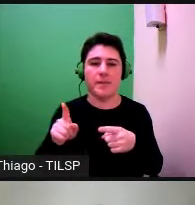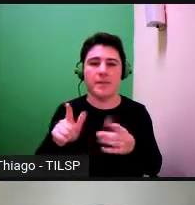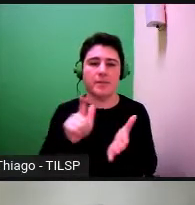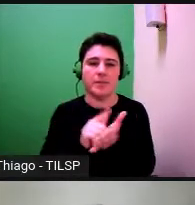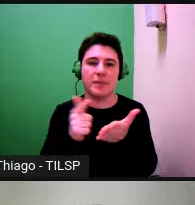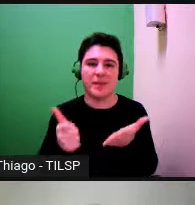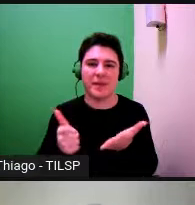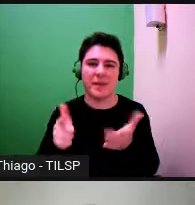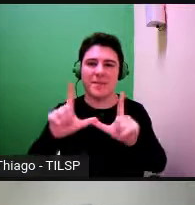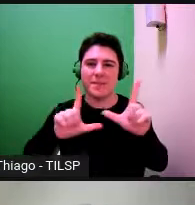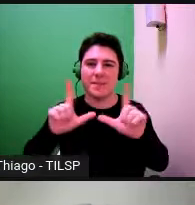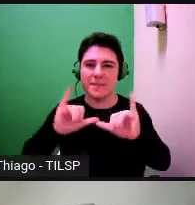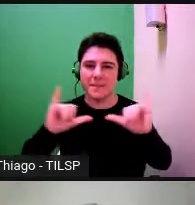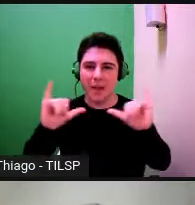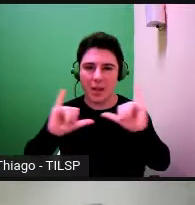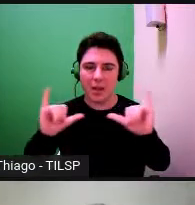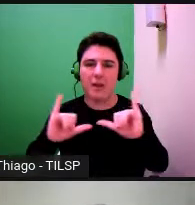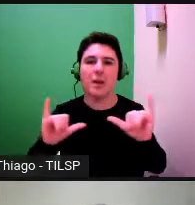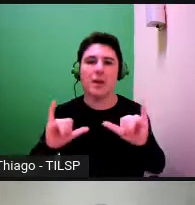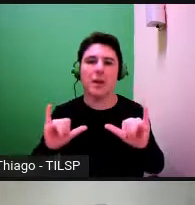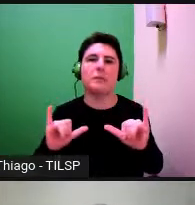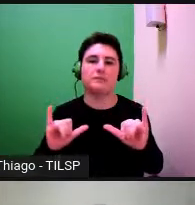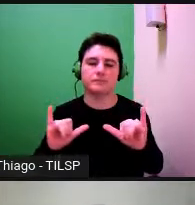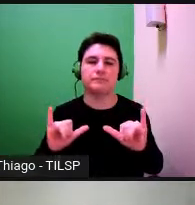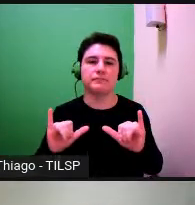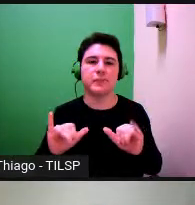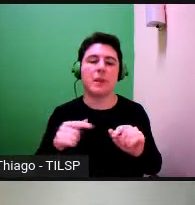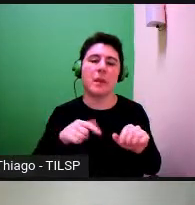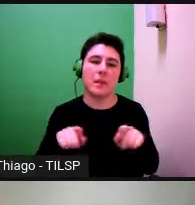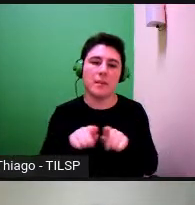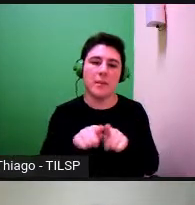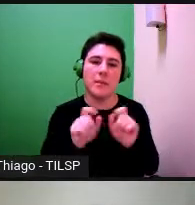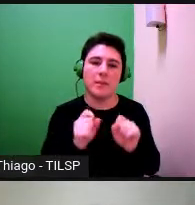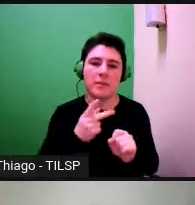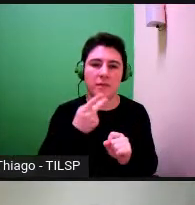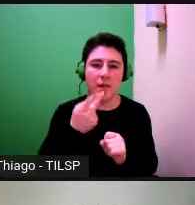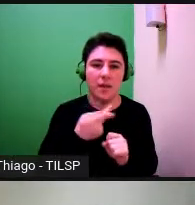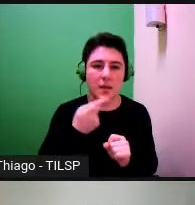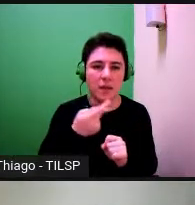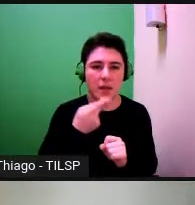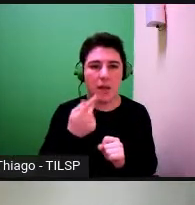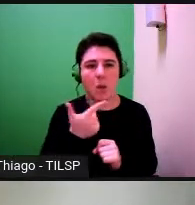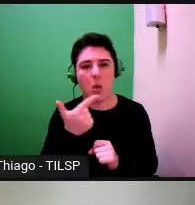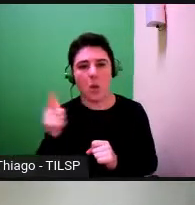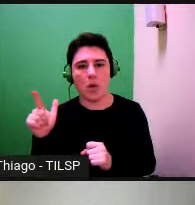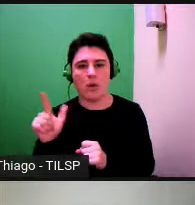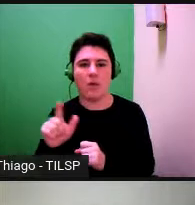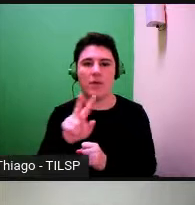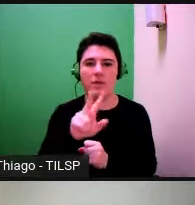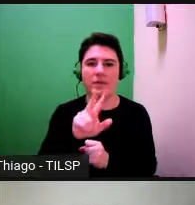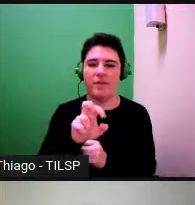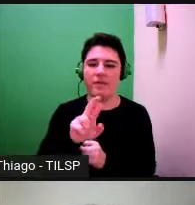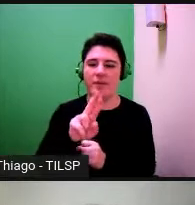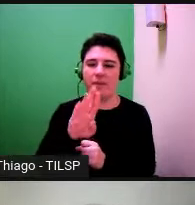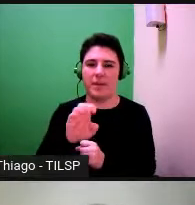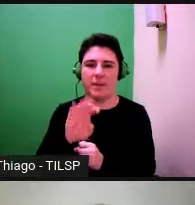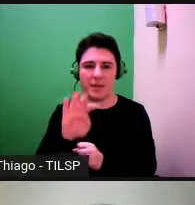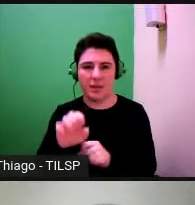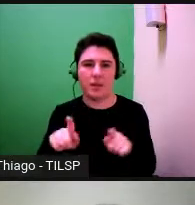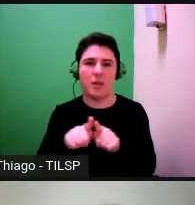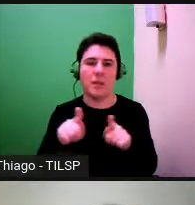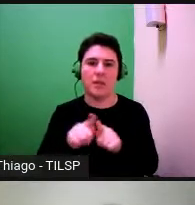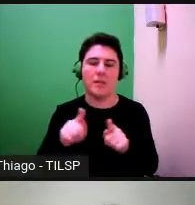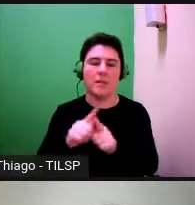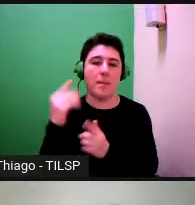ciência ou sociedade ou equivalentes podemos falar da enciclopédia ou do verbete do blog do website isto é uma lista aberta